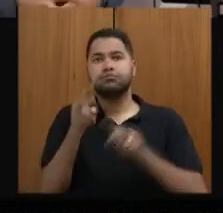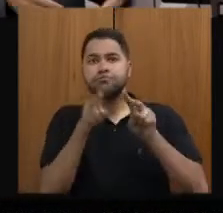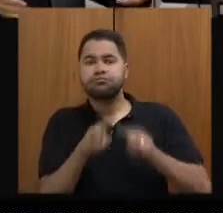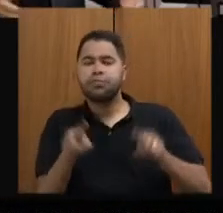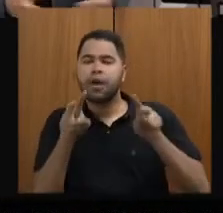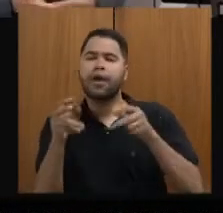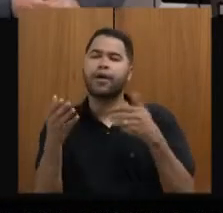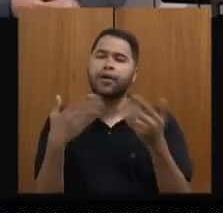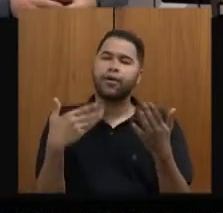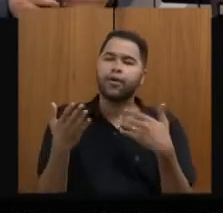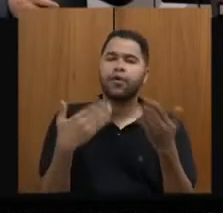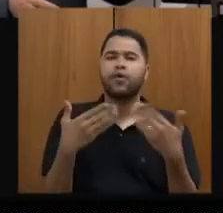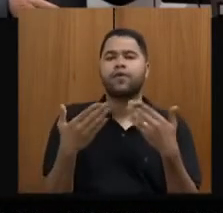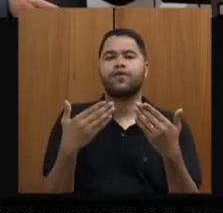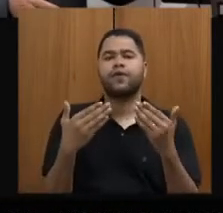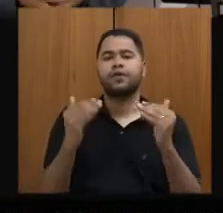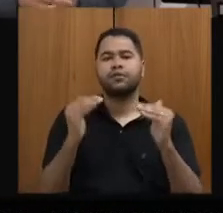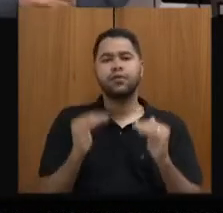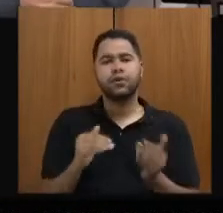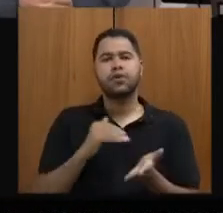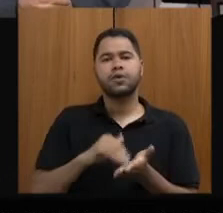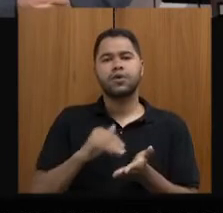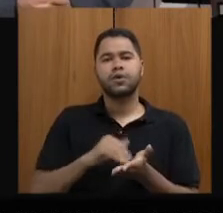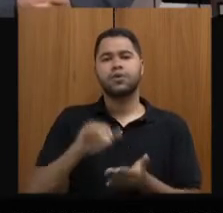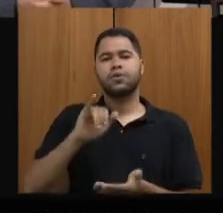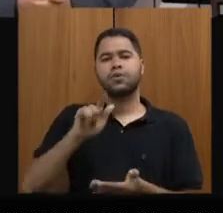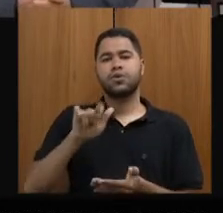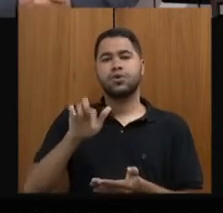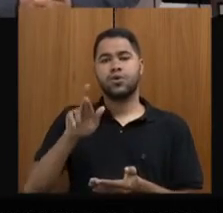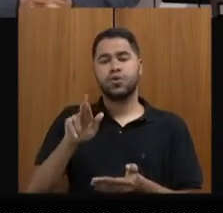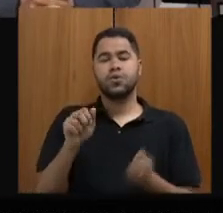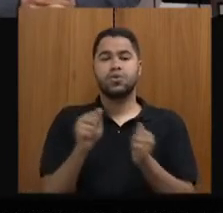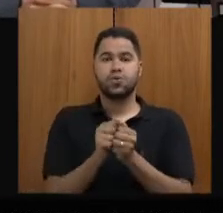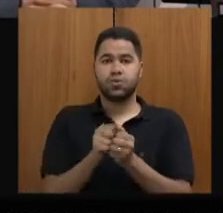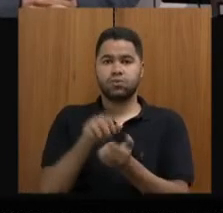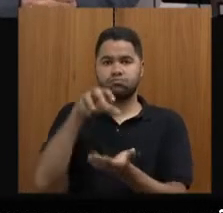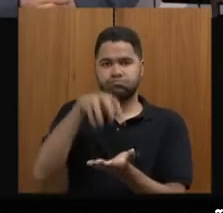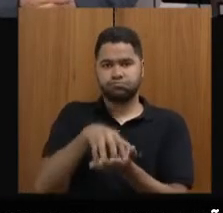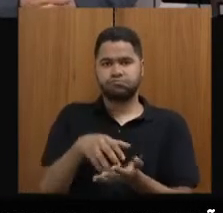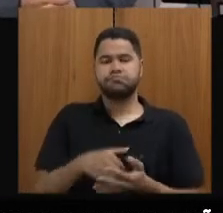conversas que a subsecretaria, o Igor, tem com o setor.